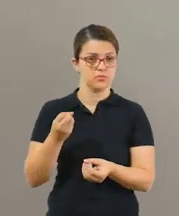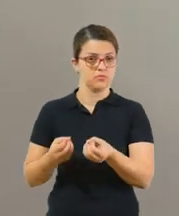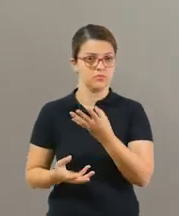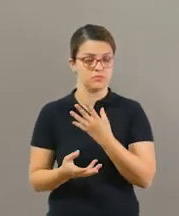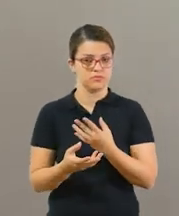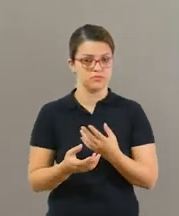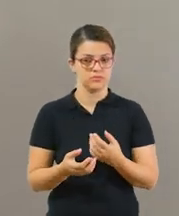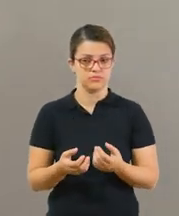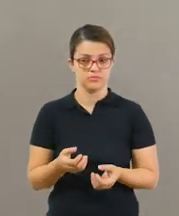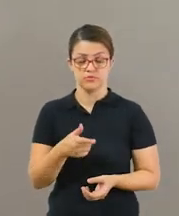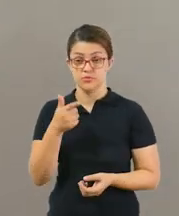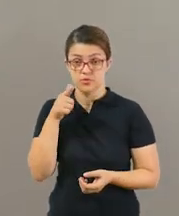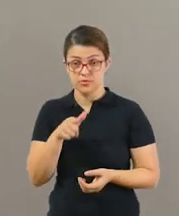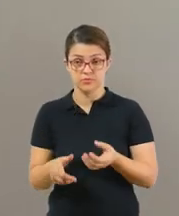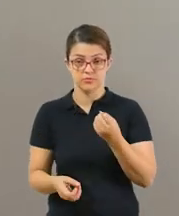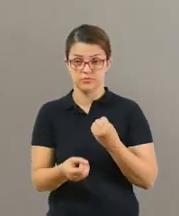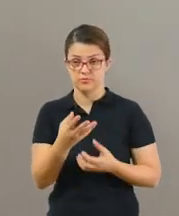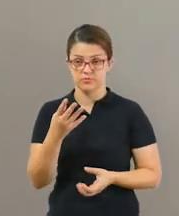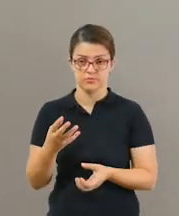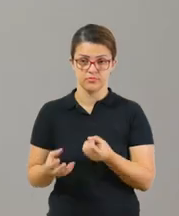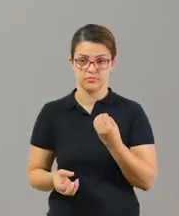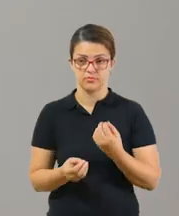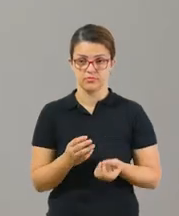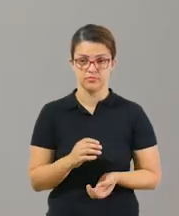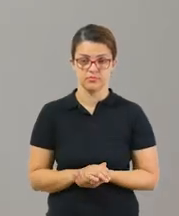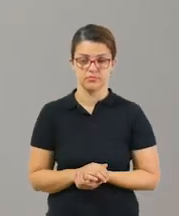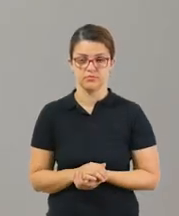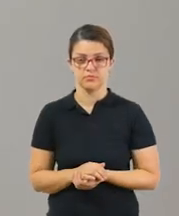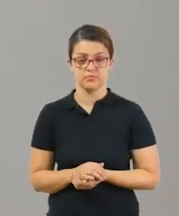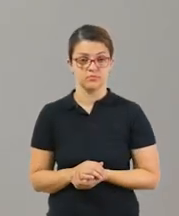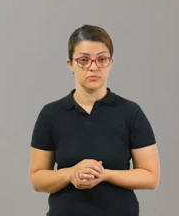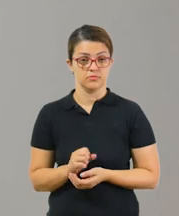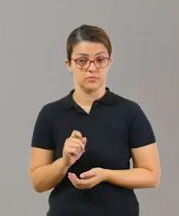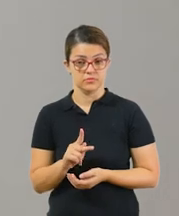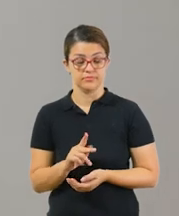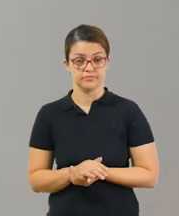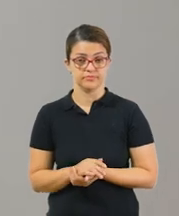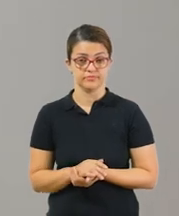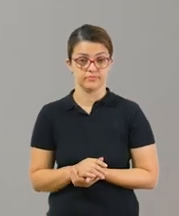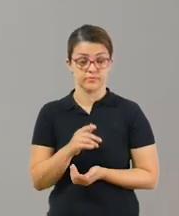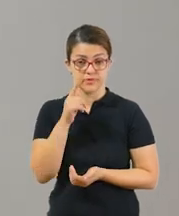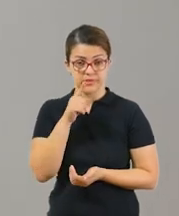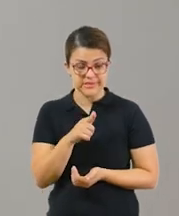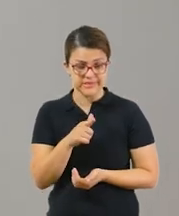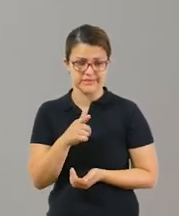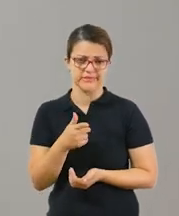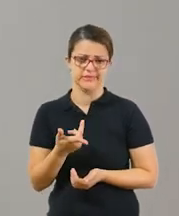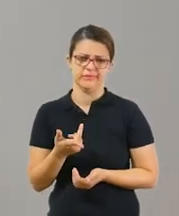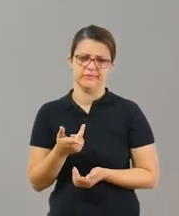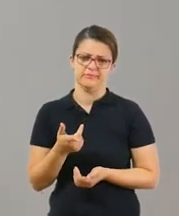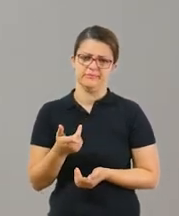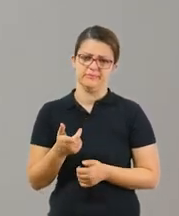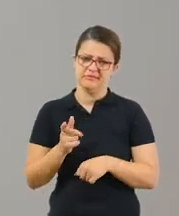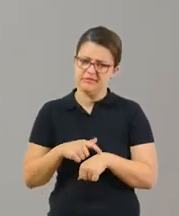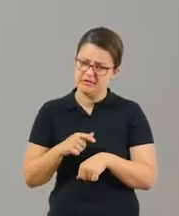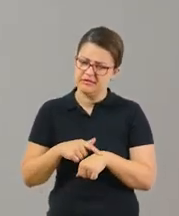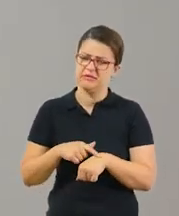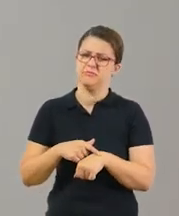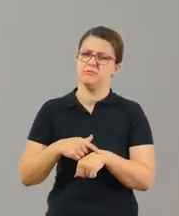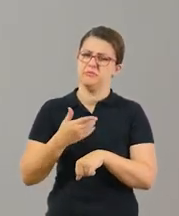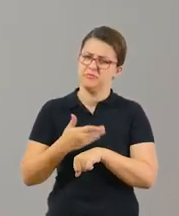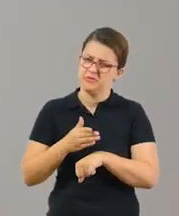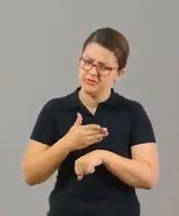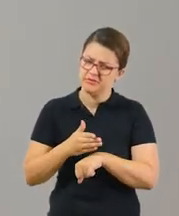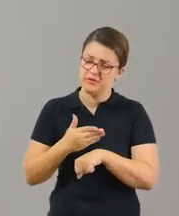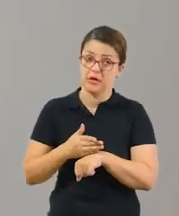pega, pega. Tudo bem? De novo, joga, joga, pega, pega. Ok? Para ele chegar a isso, é muito